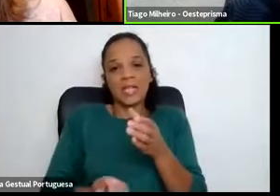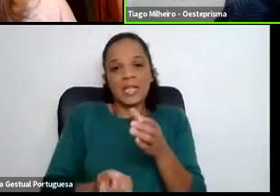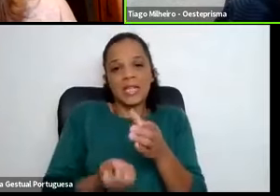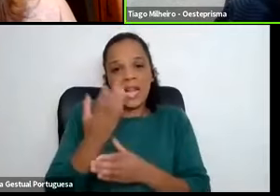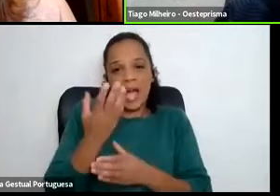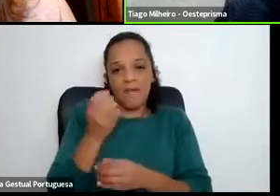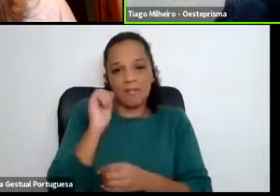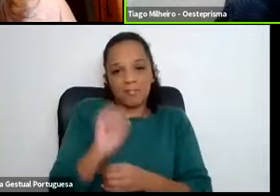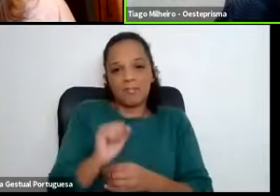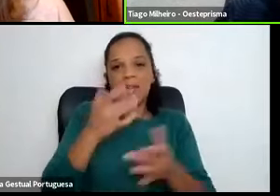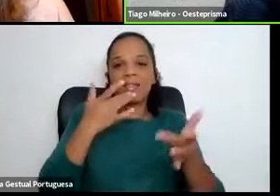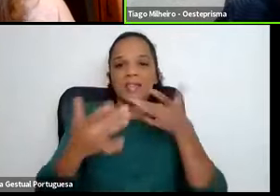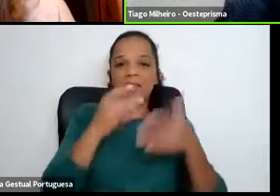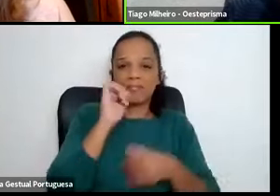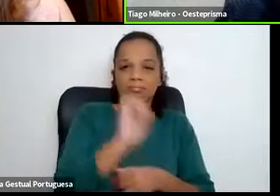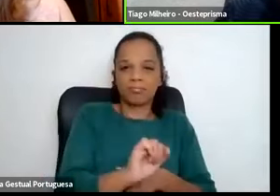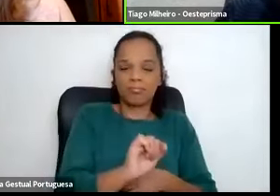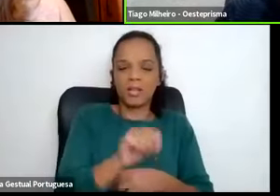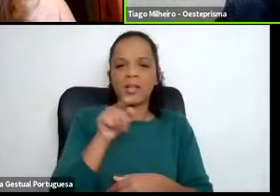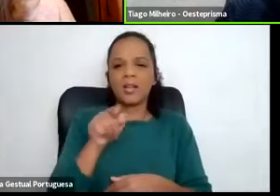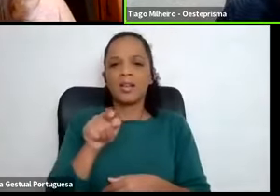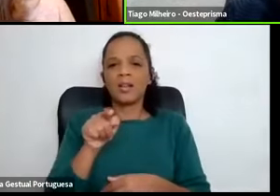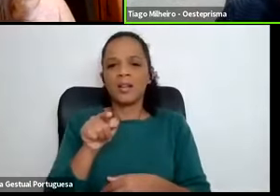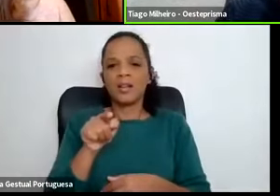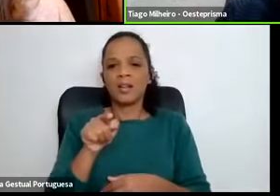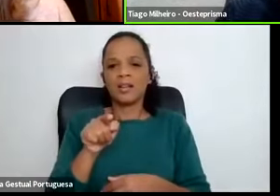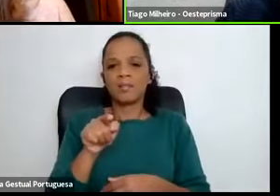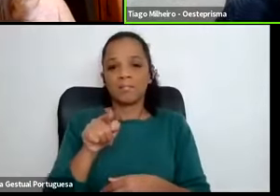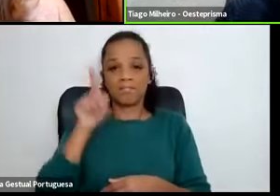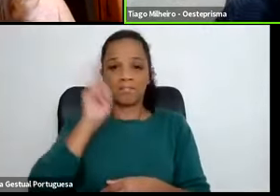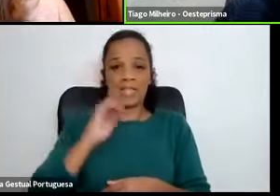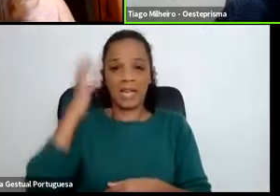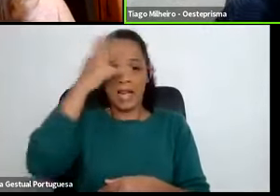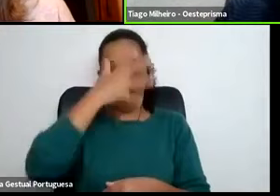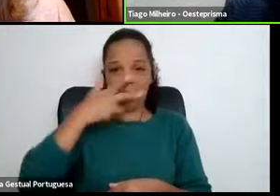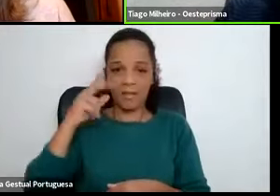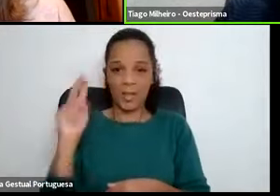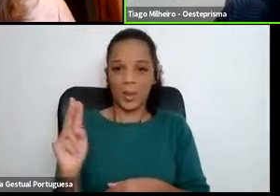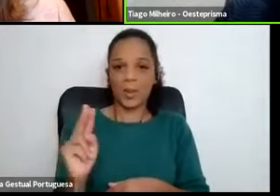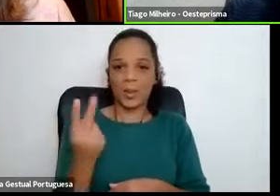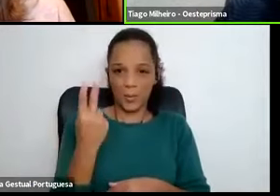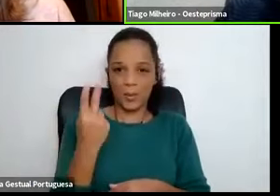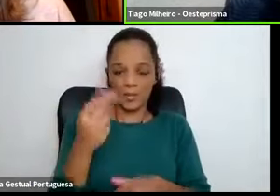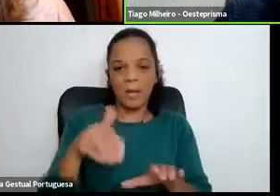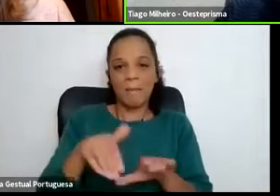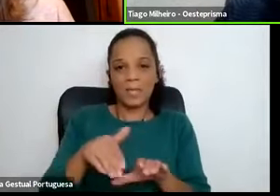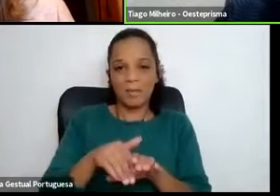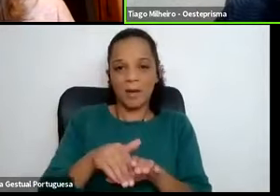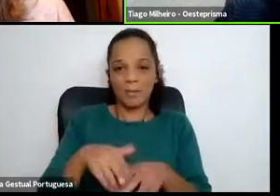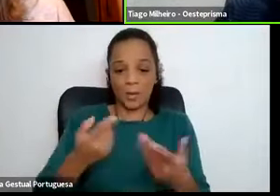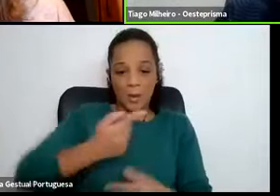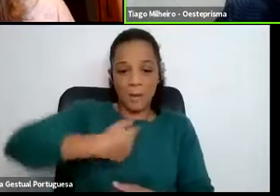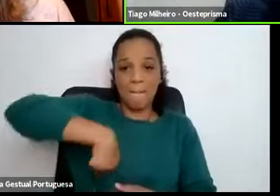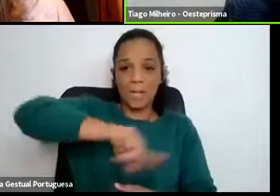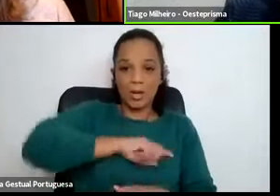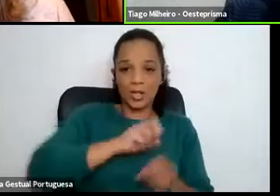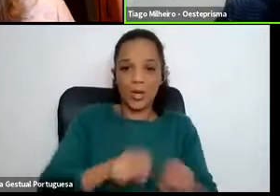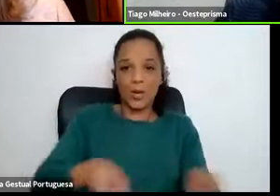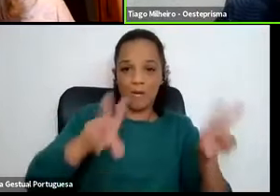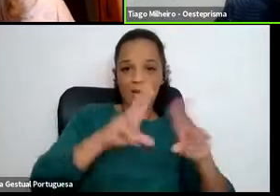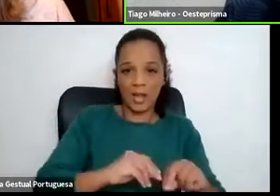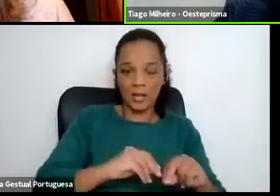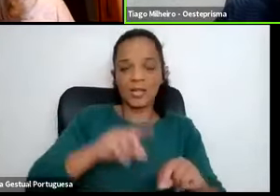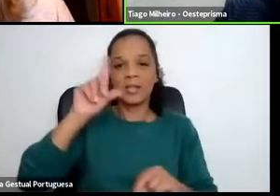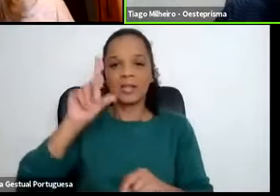de teatro. Isto foi feito por duas atrizes. E, portanto, tanto para nós era uma novidade como para as